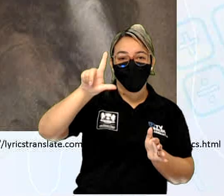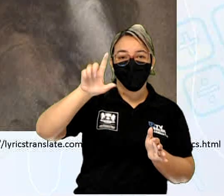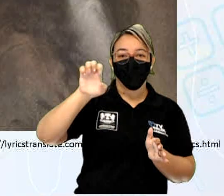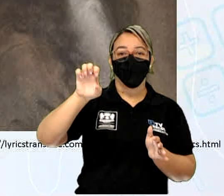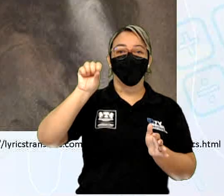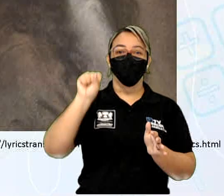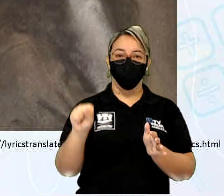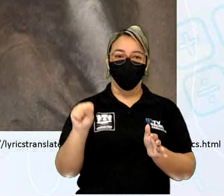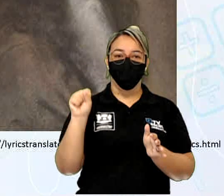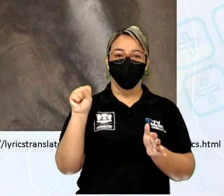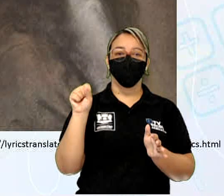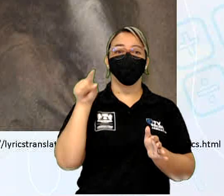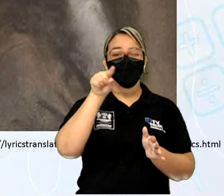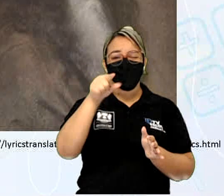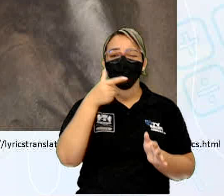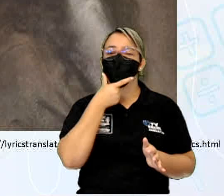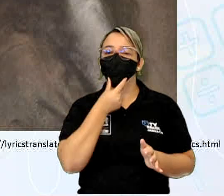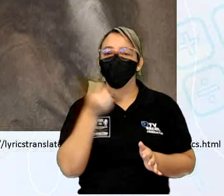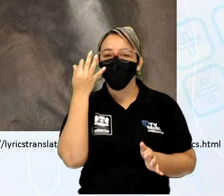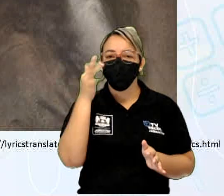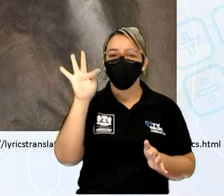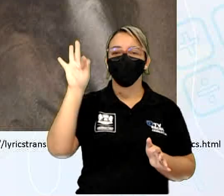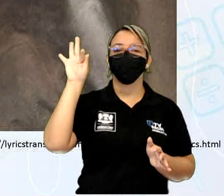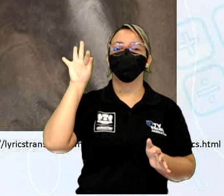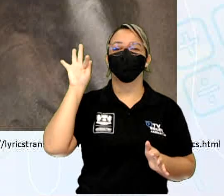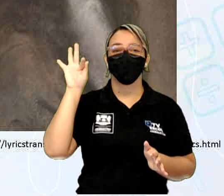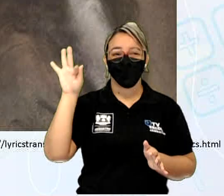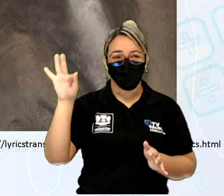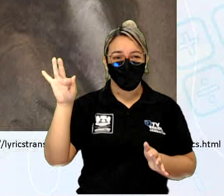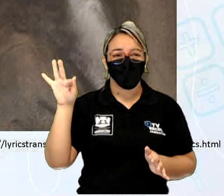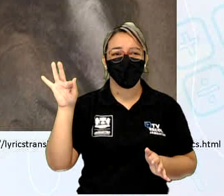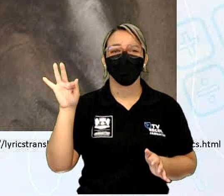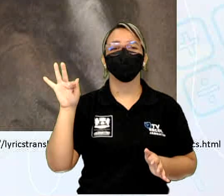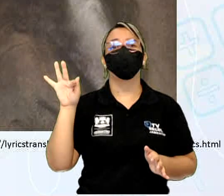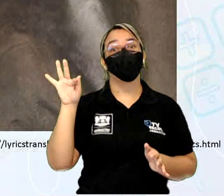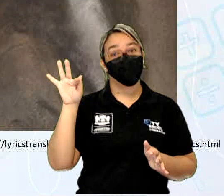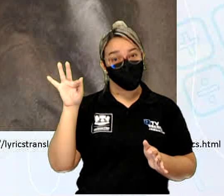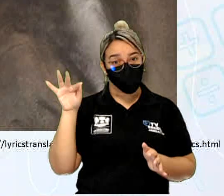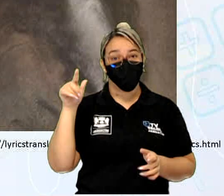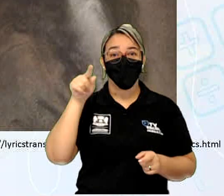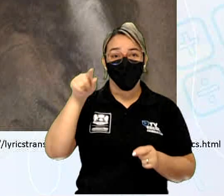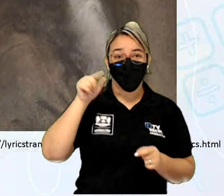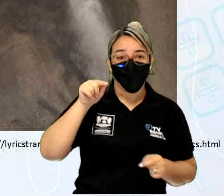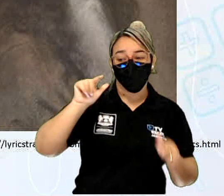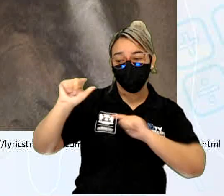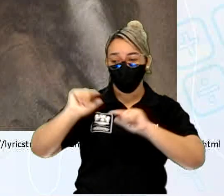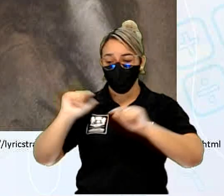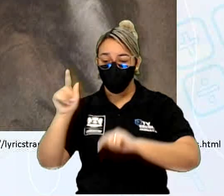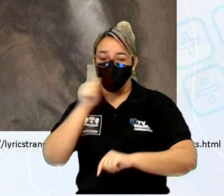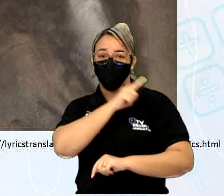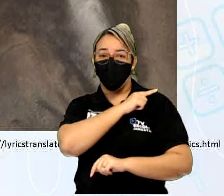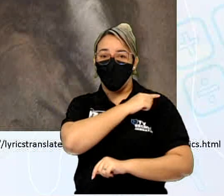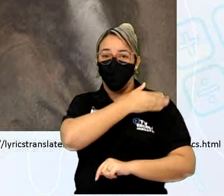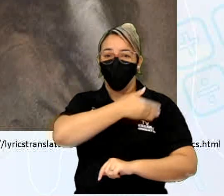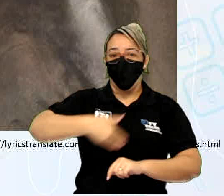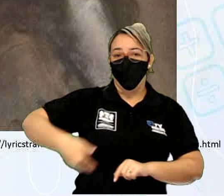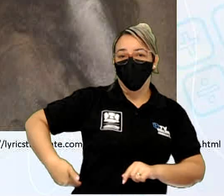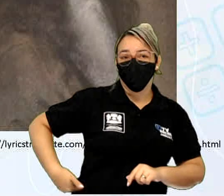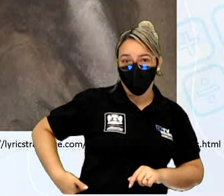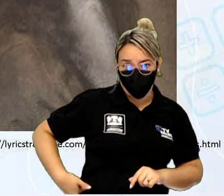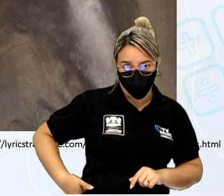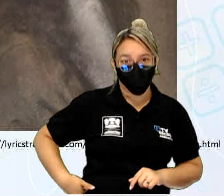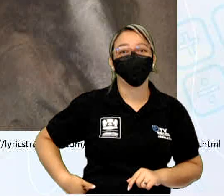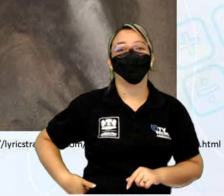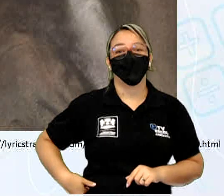né, esse francês, não é muito, é, é, um funcionário do governo de Luís IV, ele